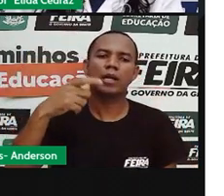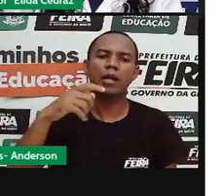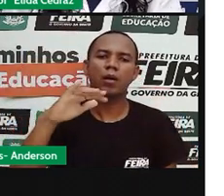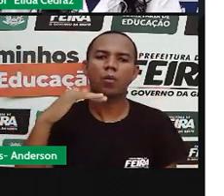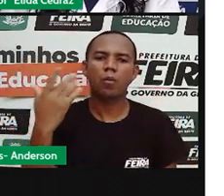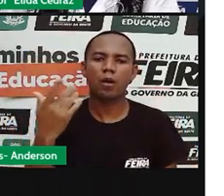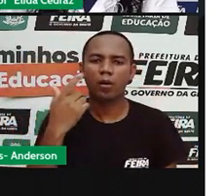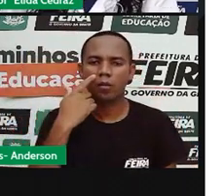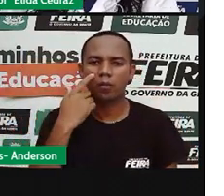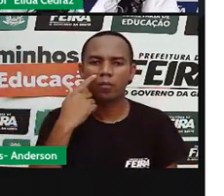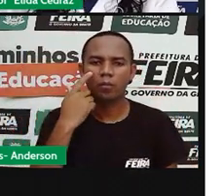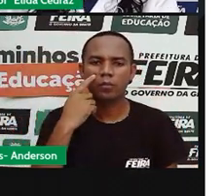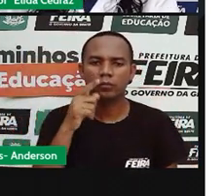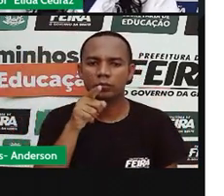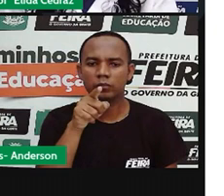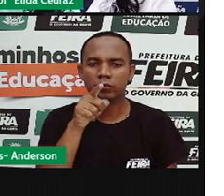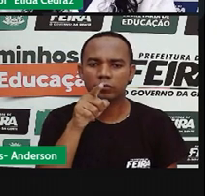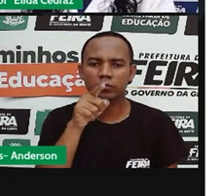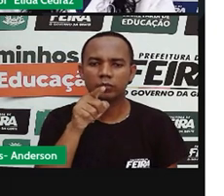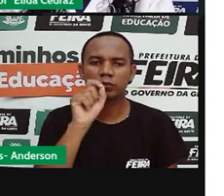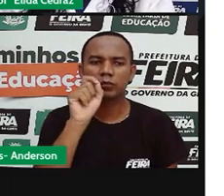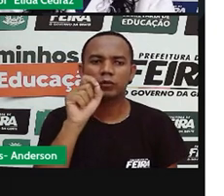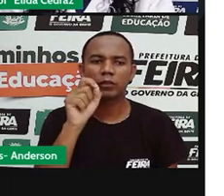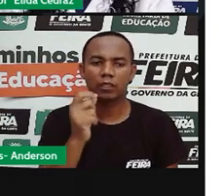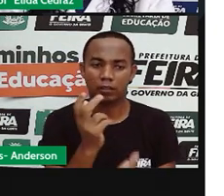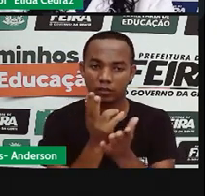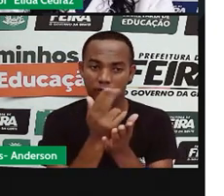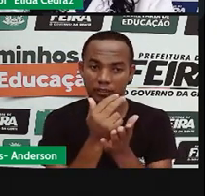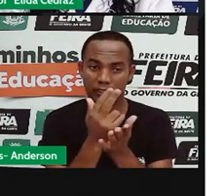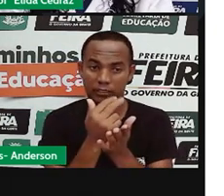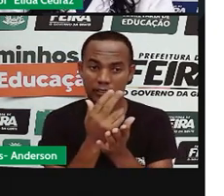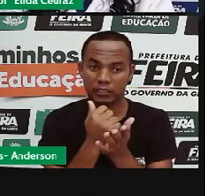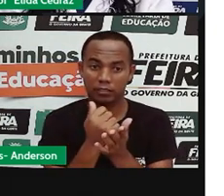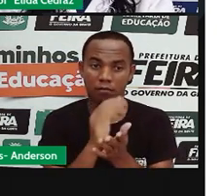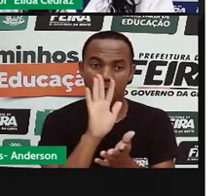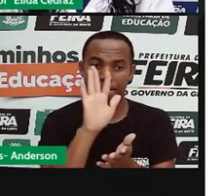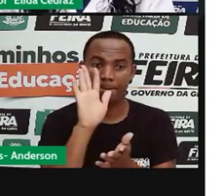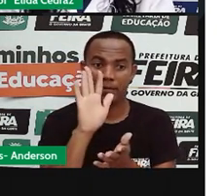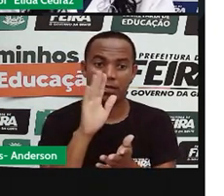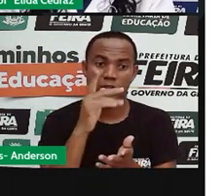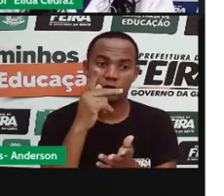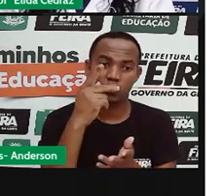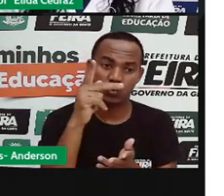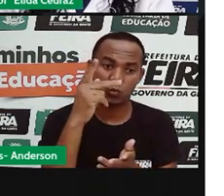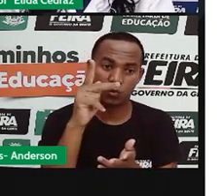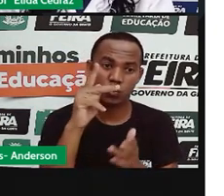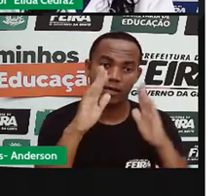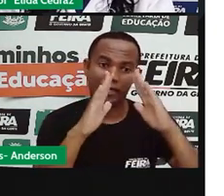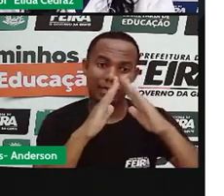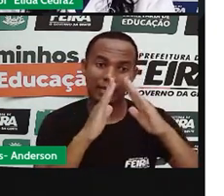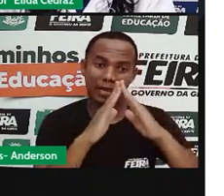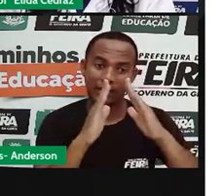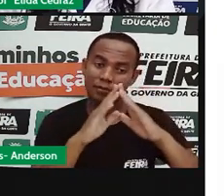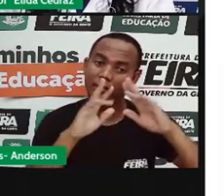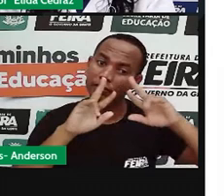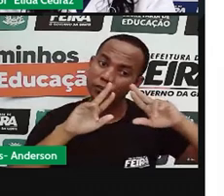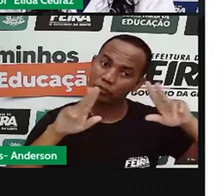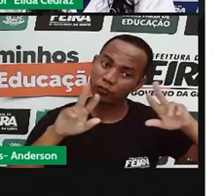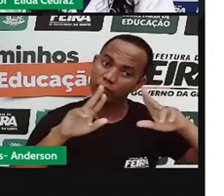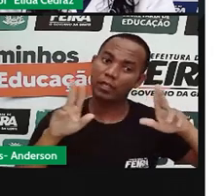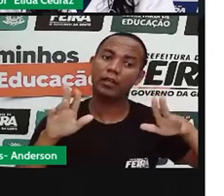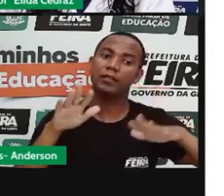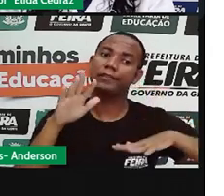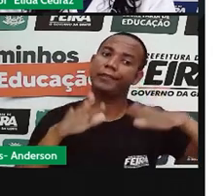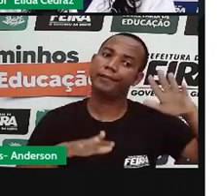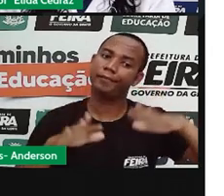que aqui é o do desenho. O sol na sua casa pode nascer do outro